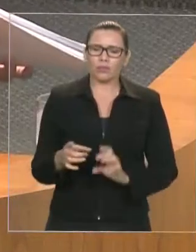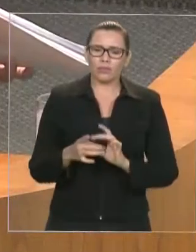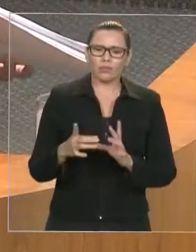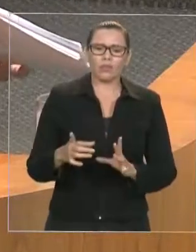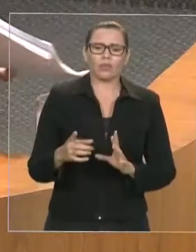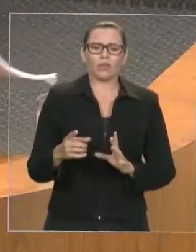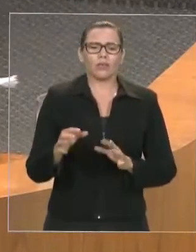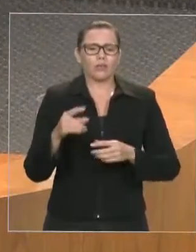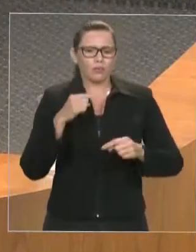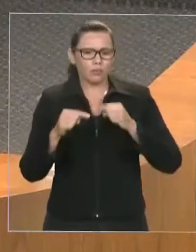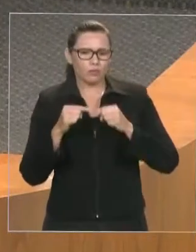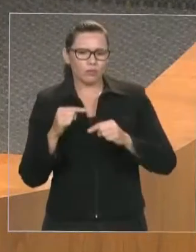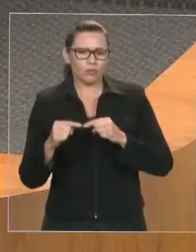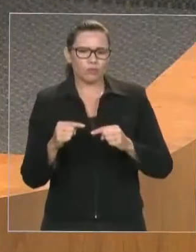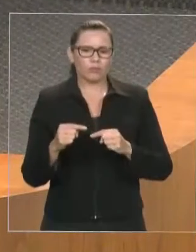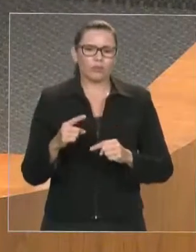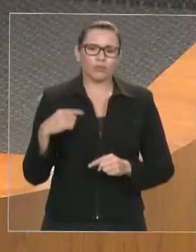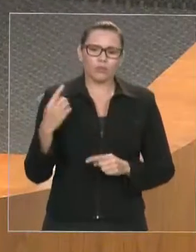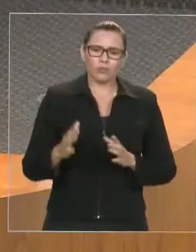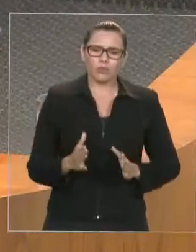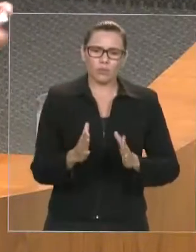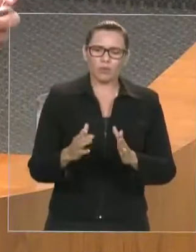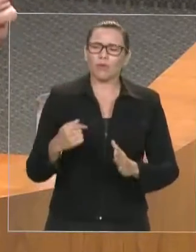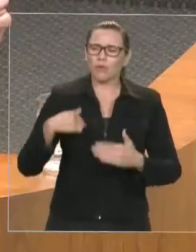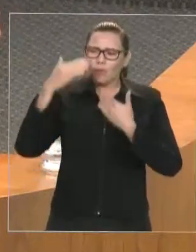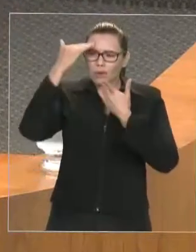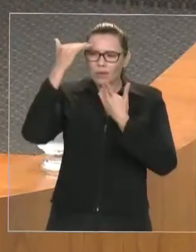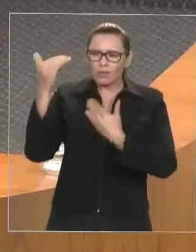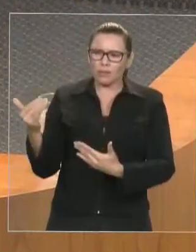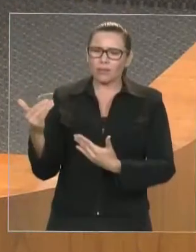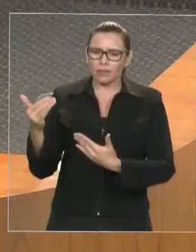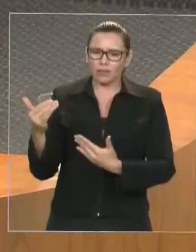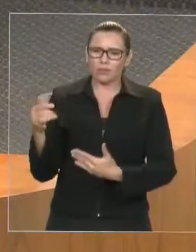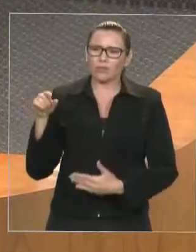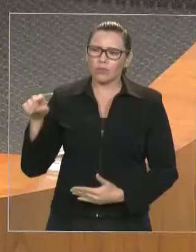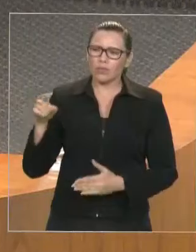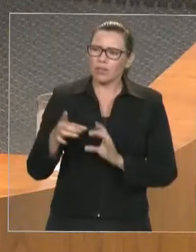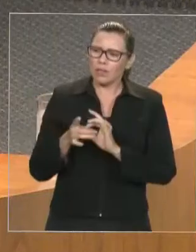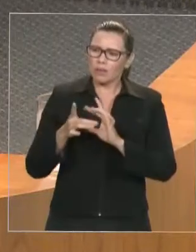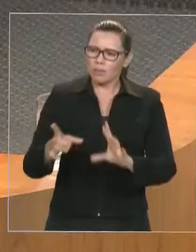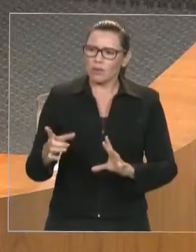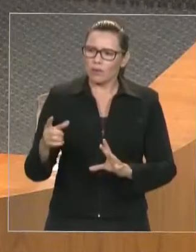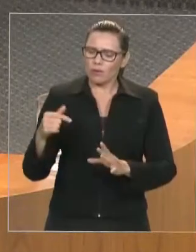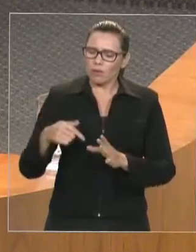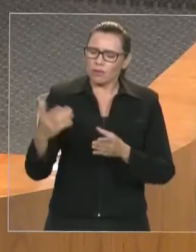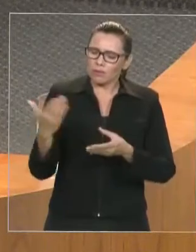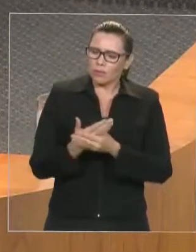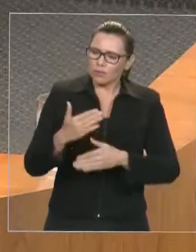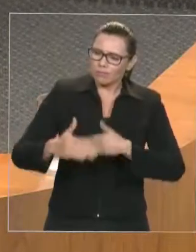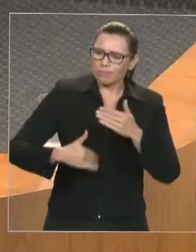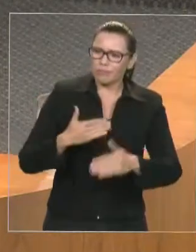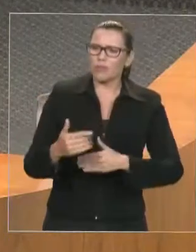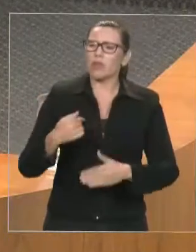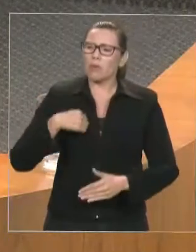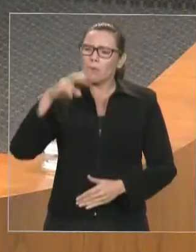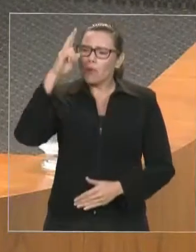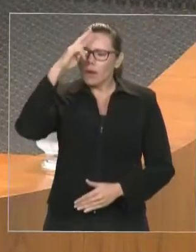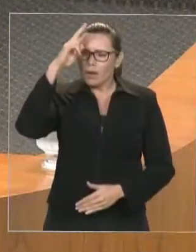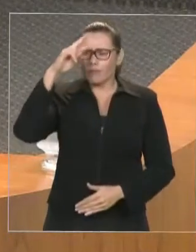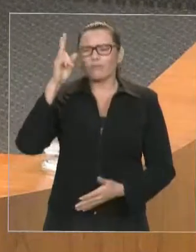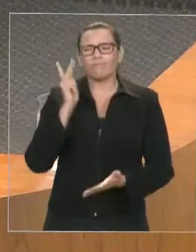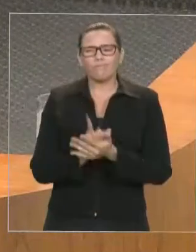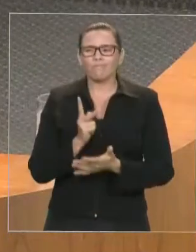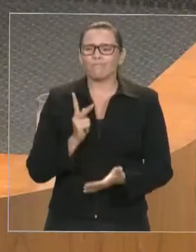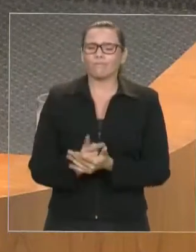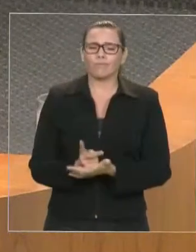nosso próprio destino. Fique certo que seu gesto de grandeza será lembrado por todos nós. Obrigado a todos. E um pedido, vamos